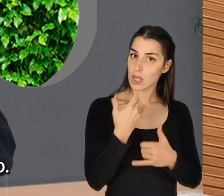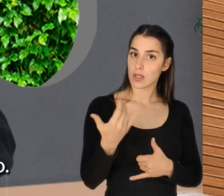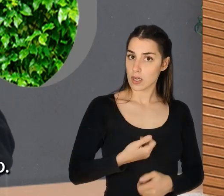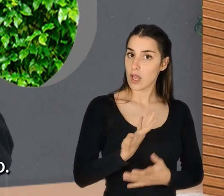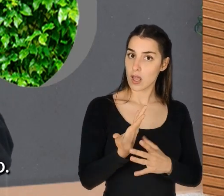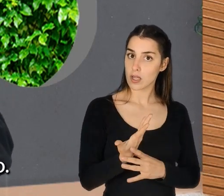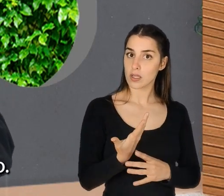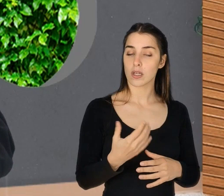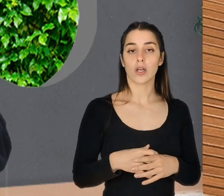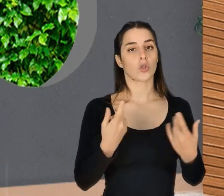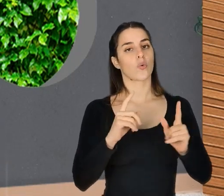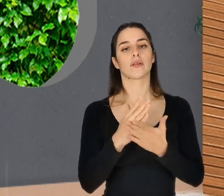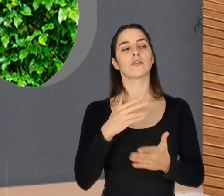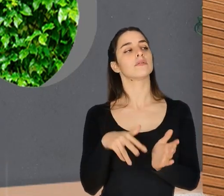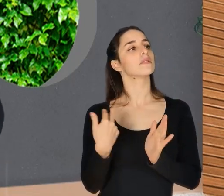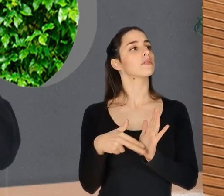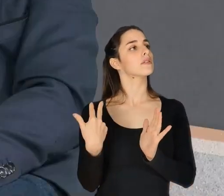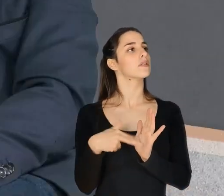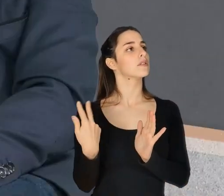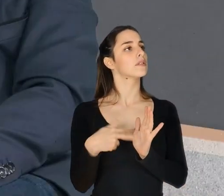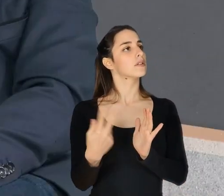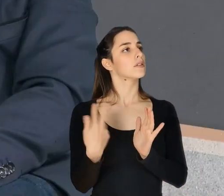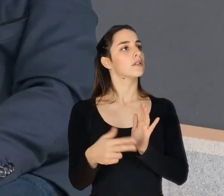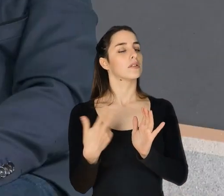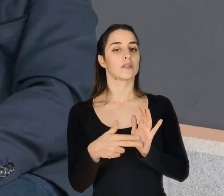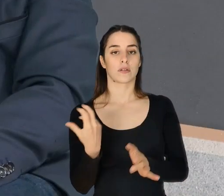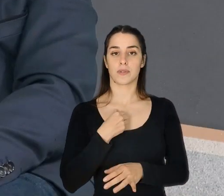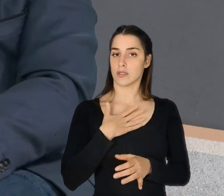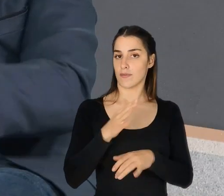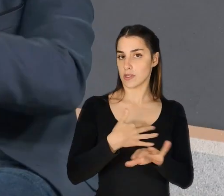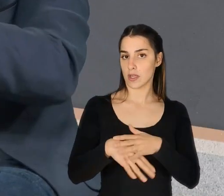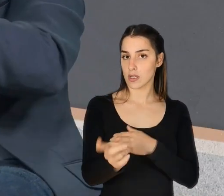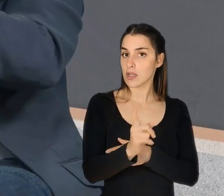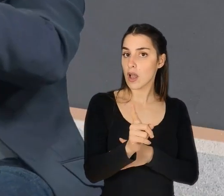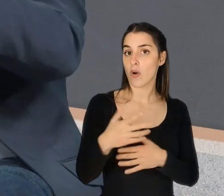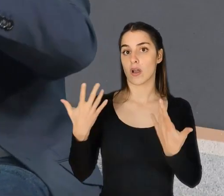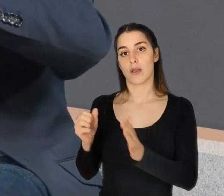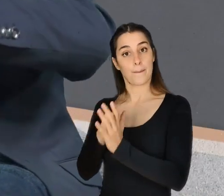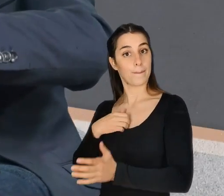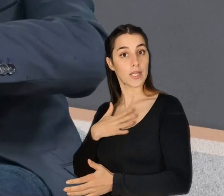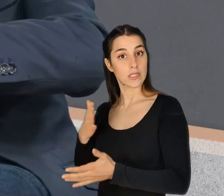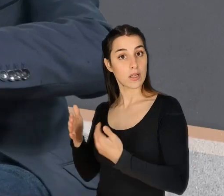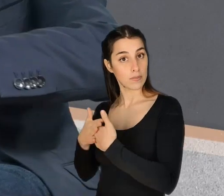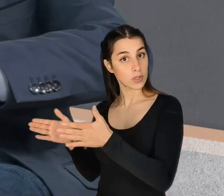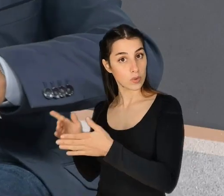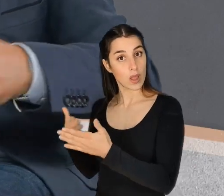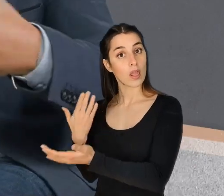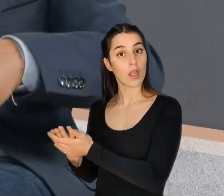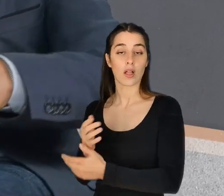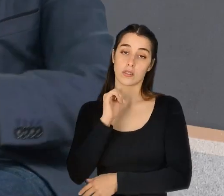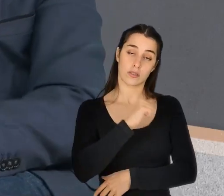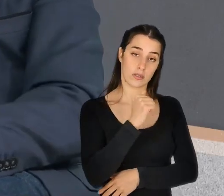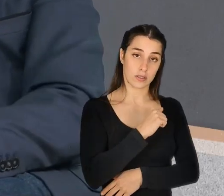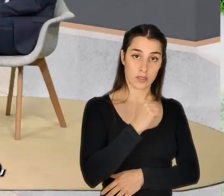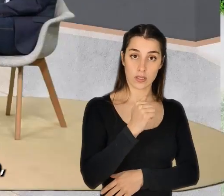da organização. Não é só ficais à espera que o façam a papa, não é? Sim. E a própria empresa também dá-te abertura para isso. Para que tu o